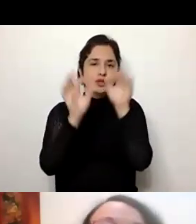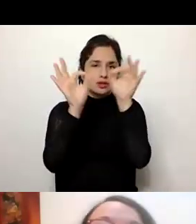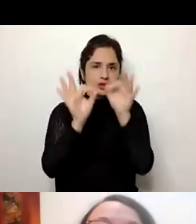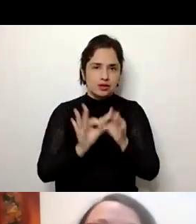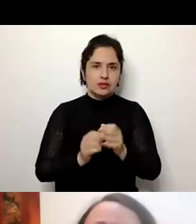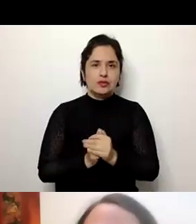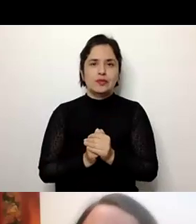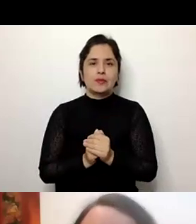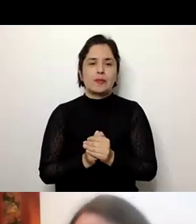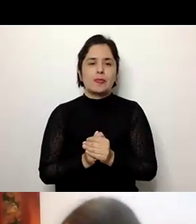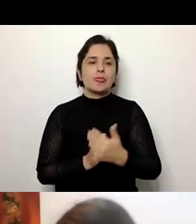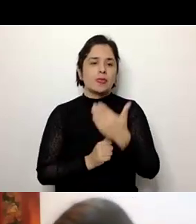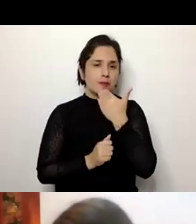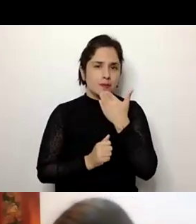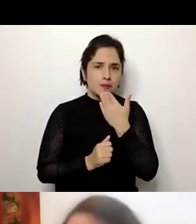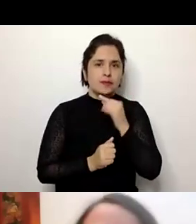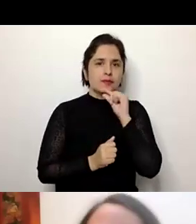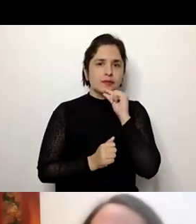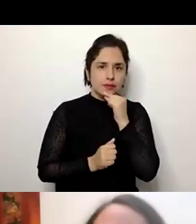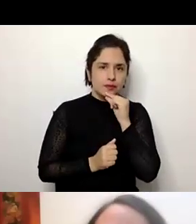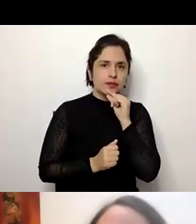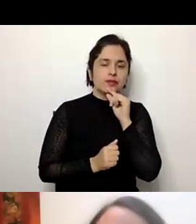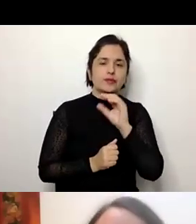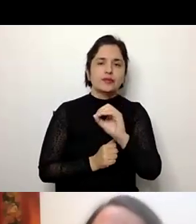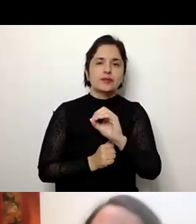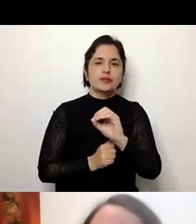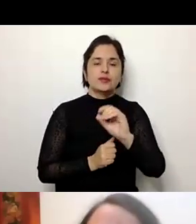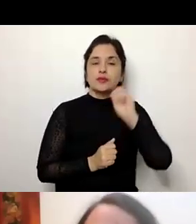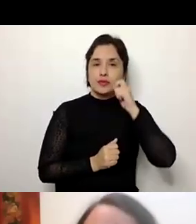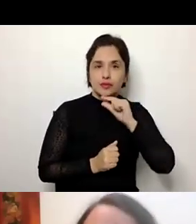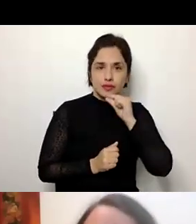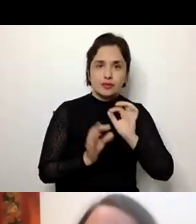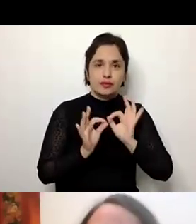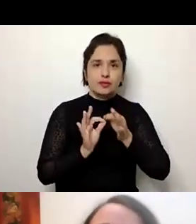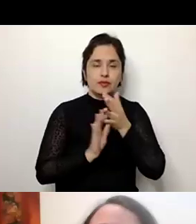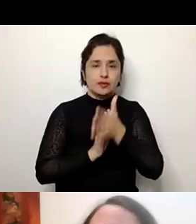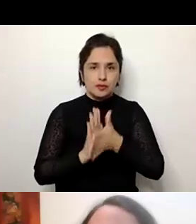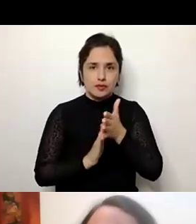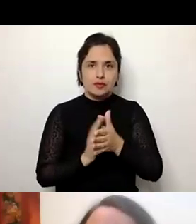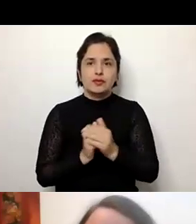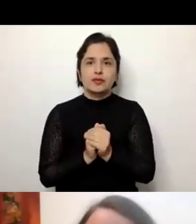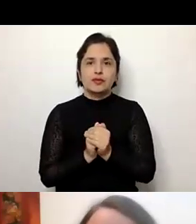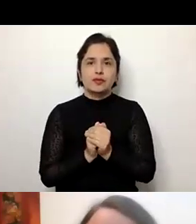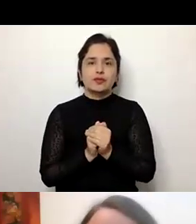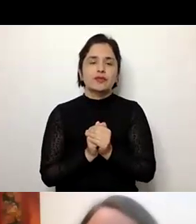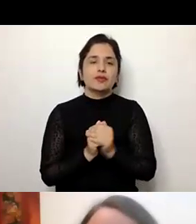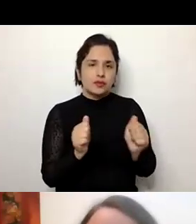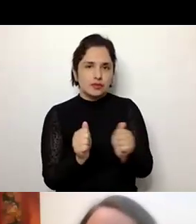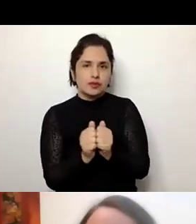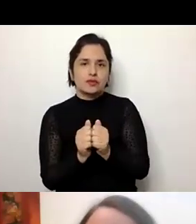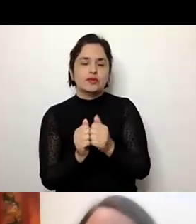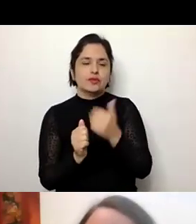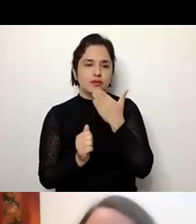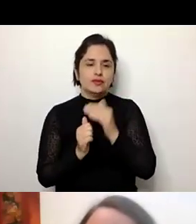e também Alicia Collante que foi a intérprete de señas que está con nós também